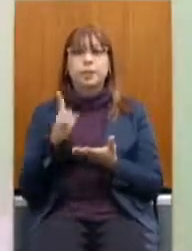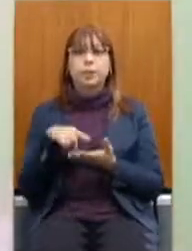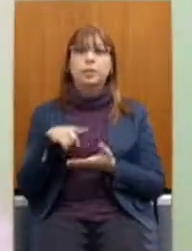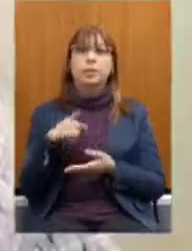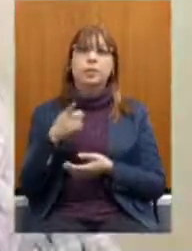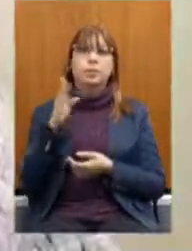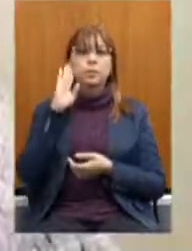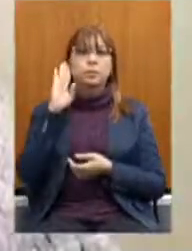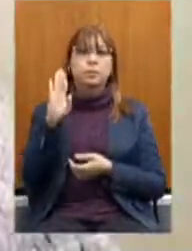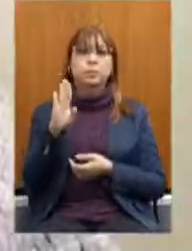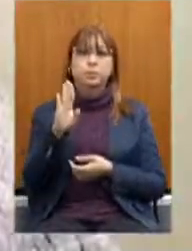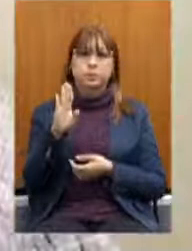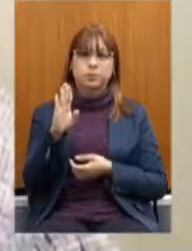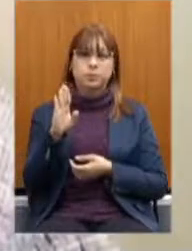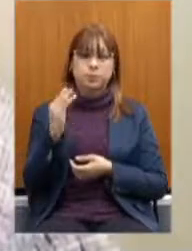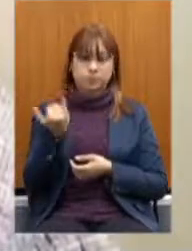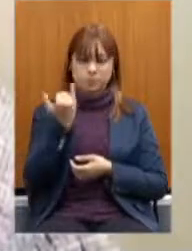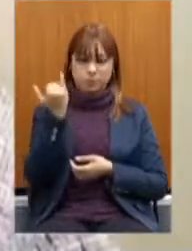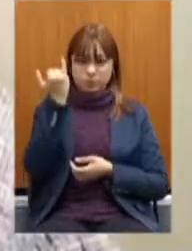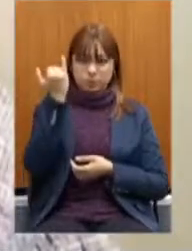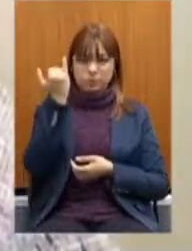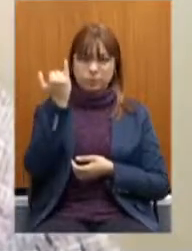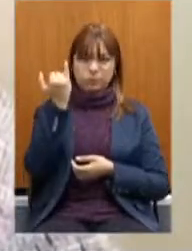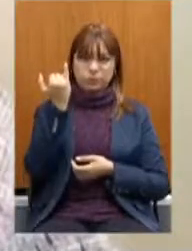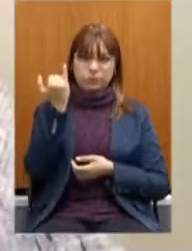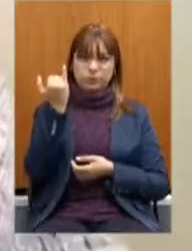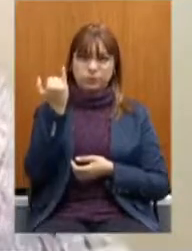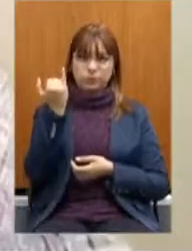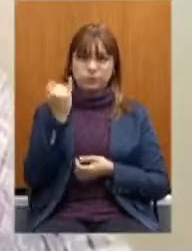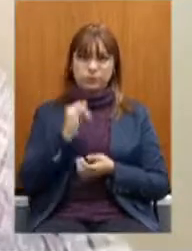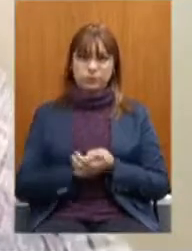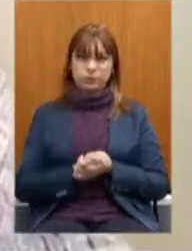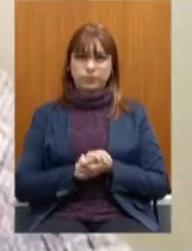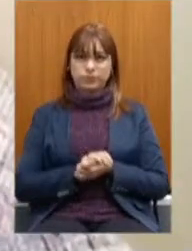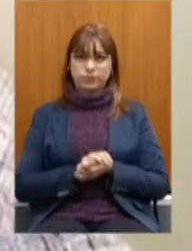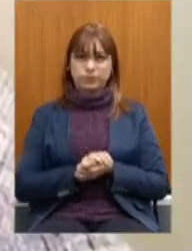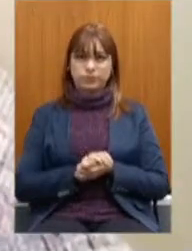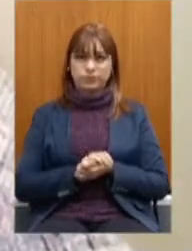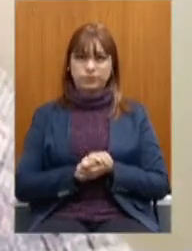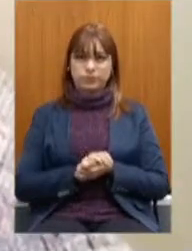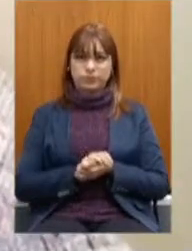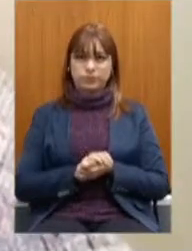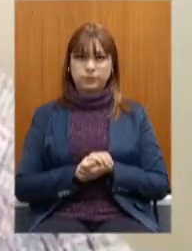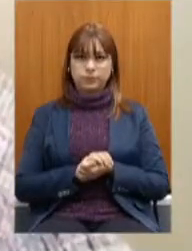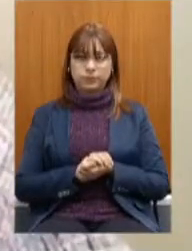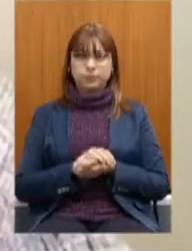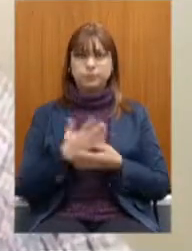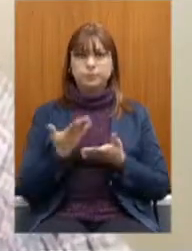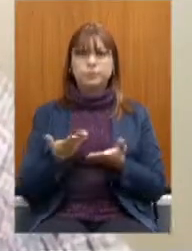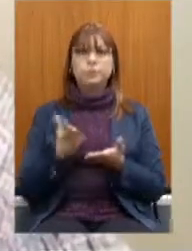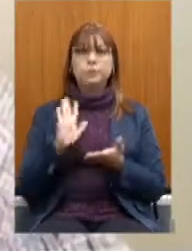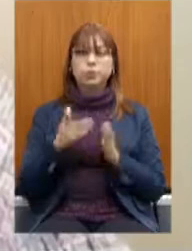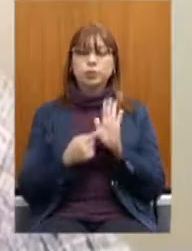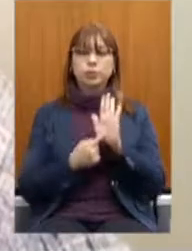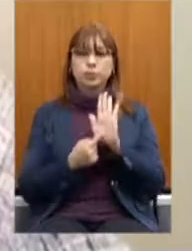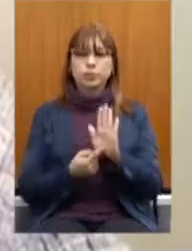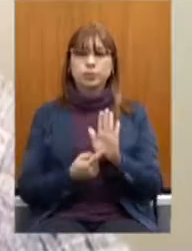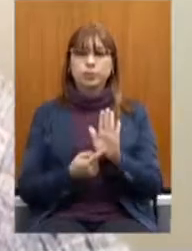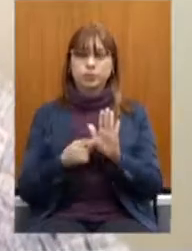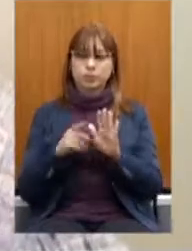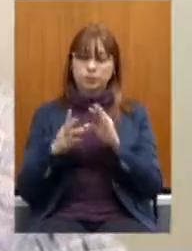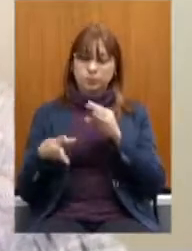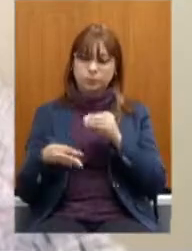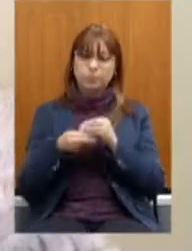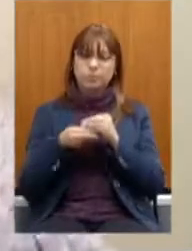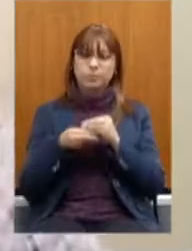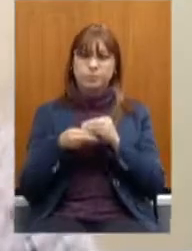robustas, as mais importantes que eles teriam de início, então nós já apresentamos uma emenda,